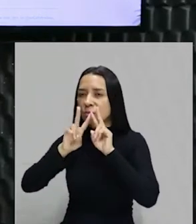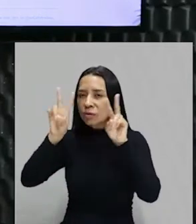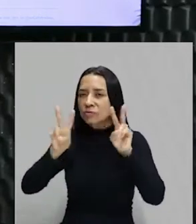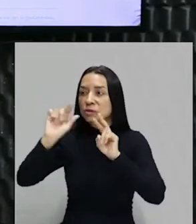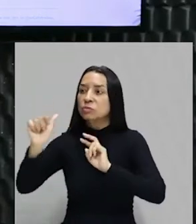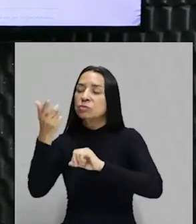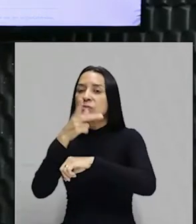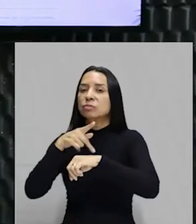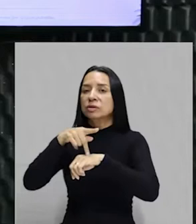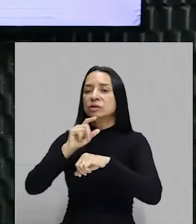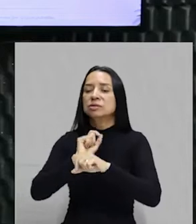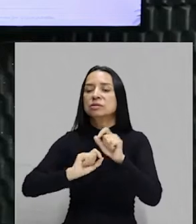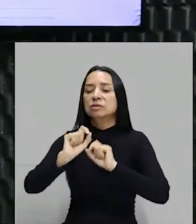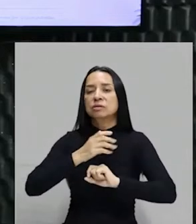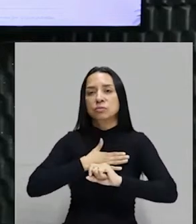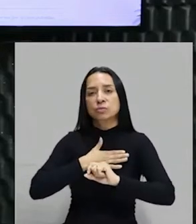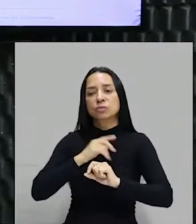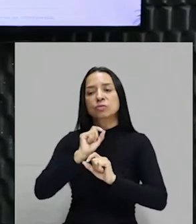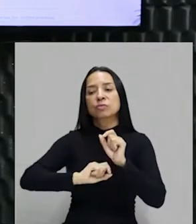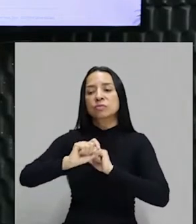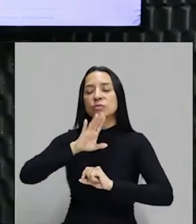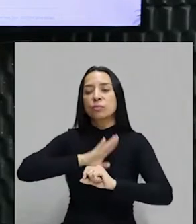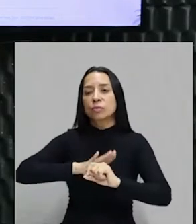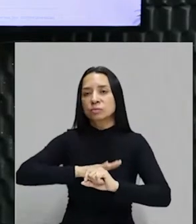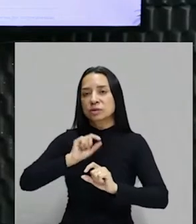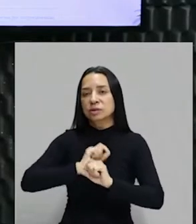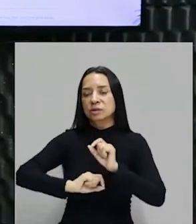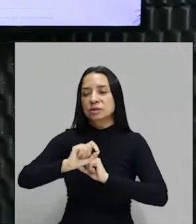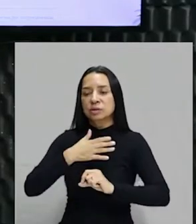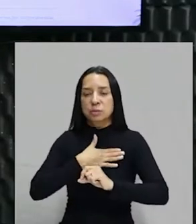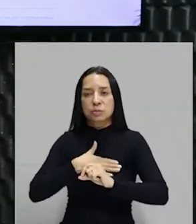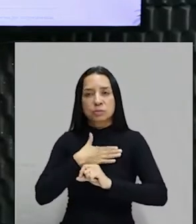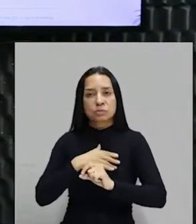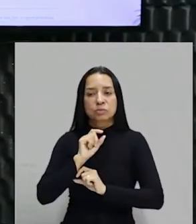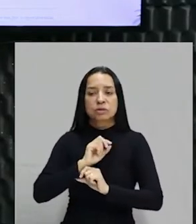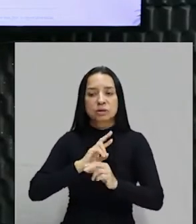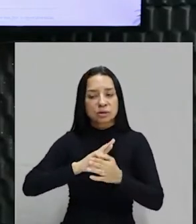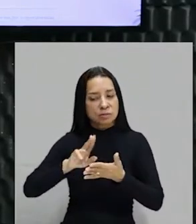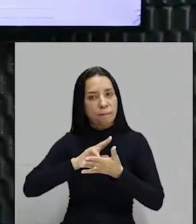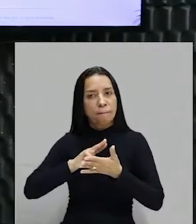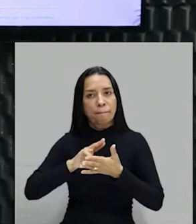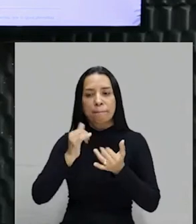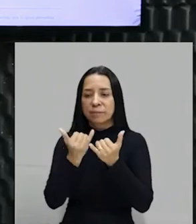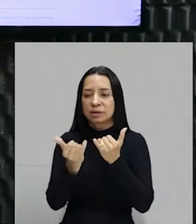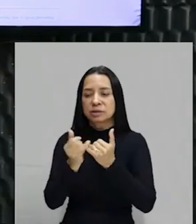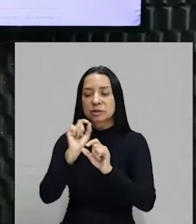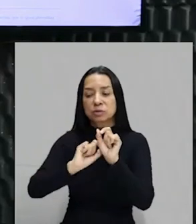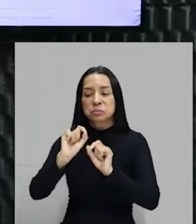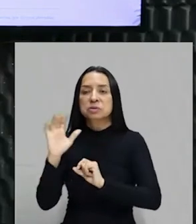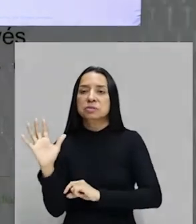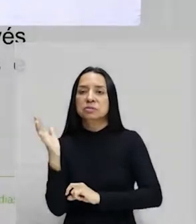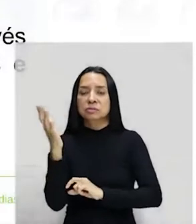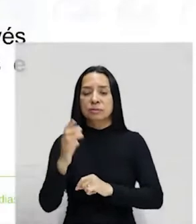muito da situação foram os portugueses que não gostaram da forma como foi retratado, que era uma forma bem semelhante ao que realmente acontecia.